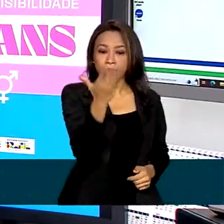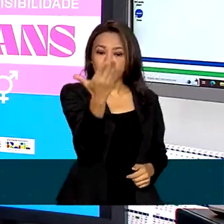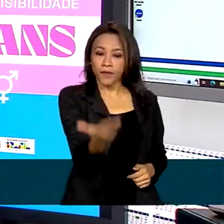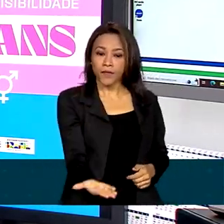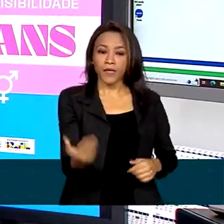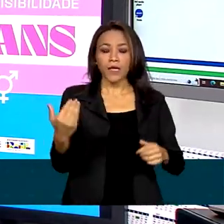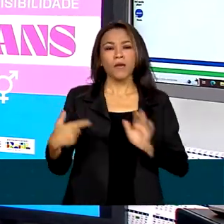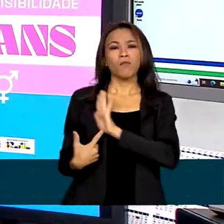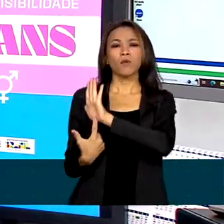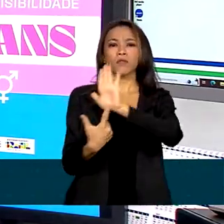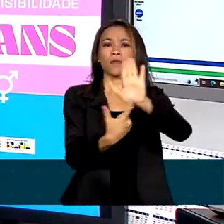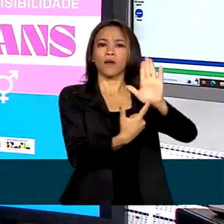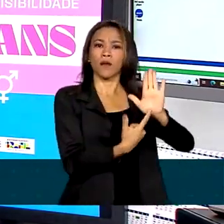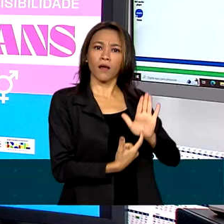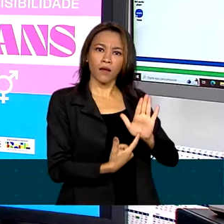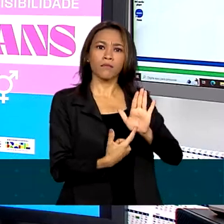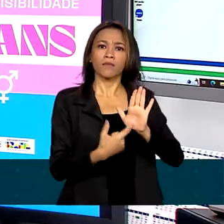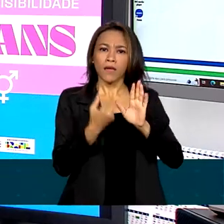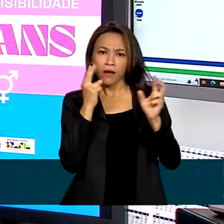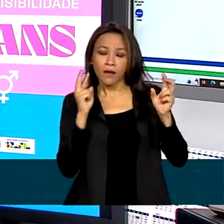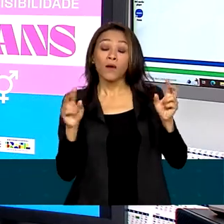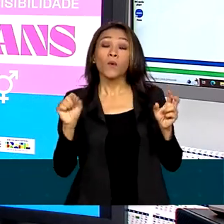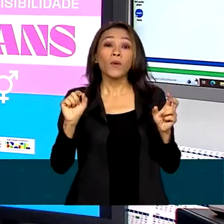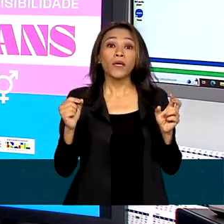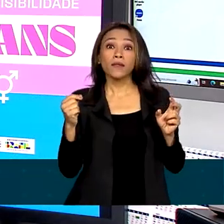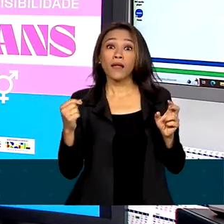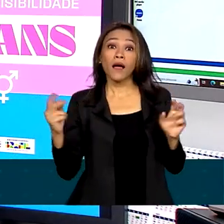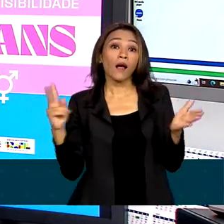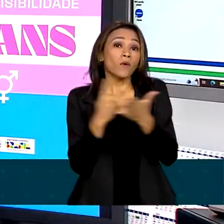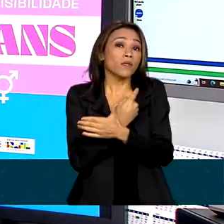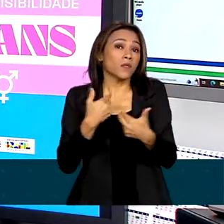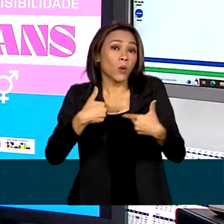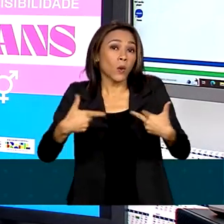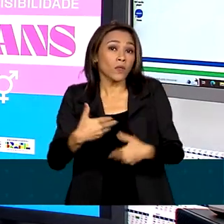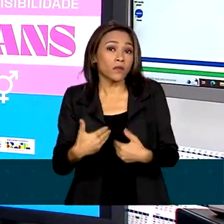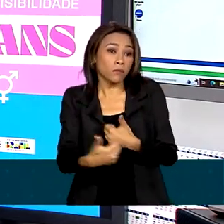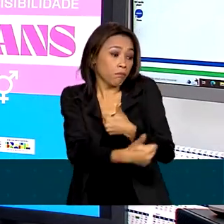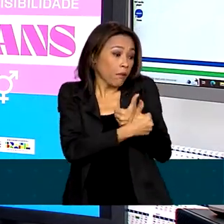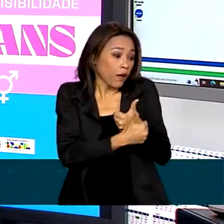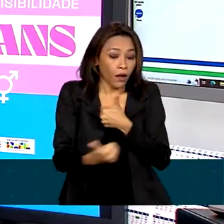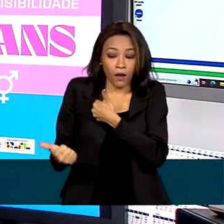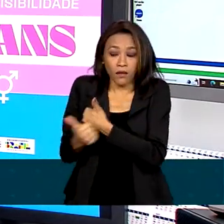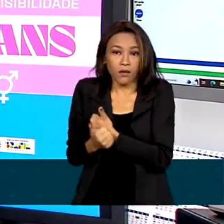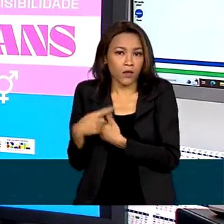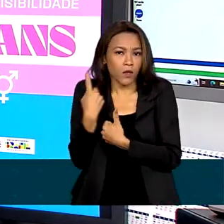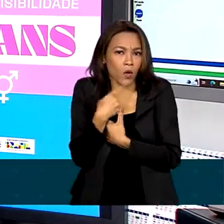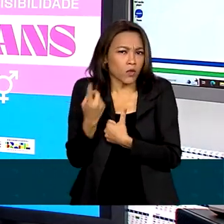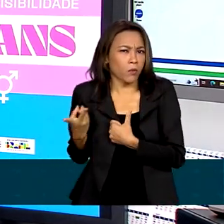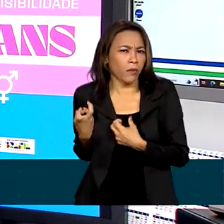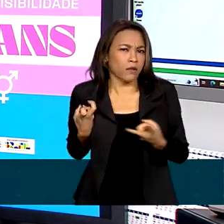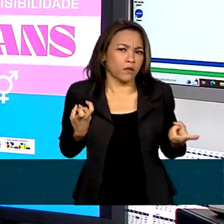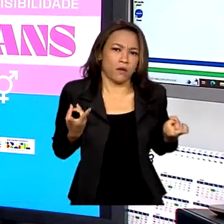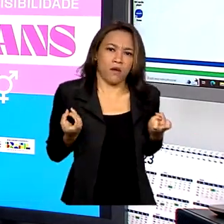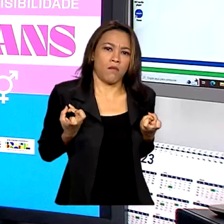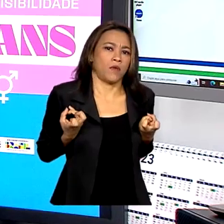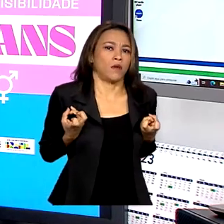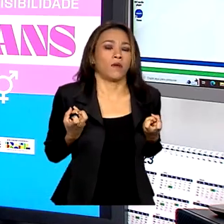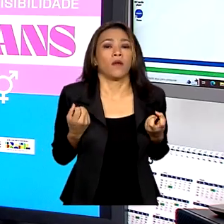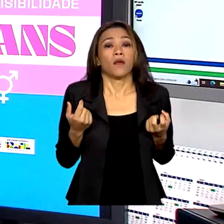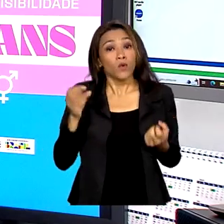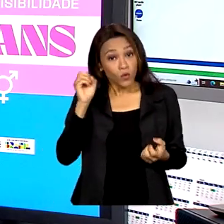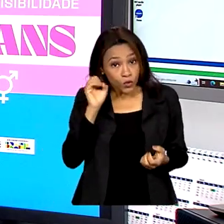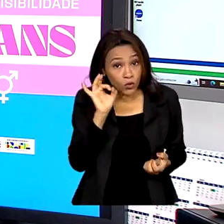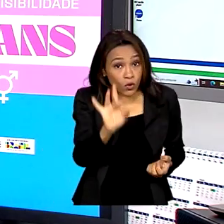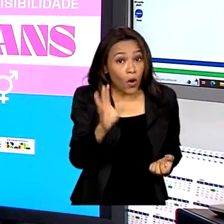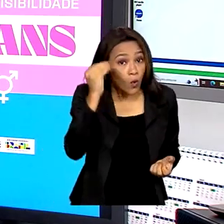mostrar, às vezes, coisas que estão muito próximas da gente, que a gente não percebe, a gente não olha. Porque só o conhecimento, ele